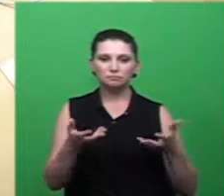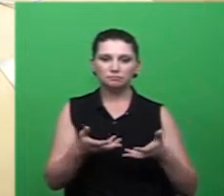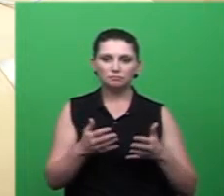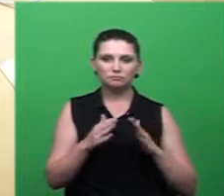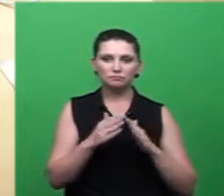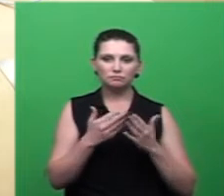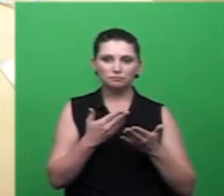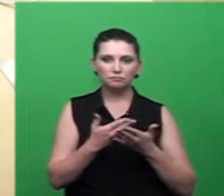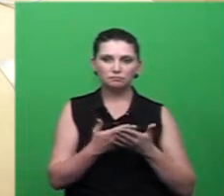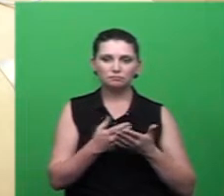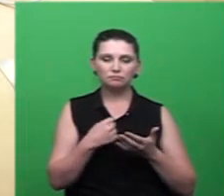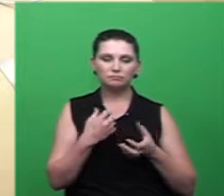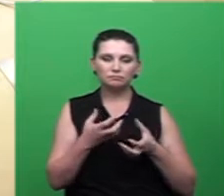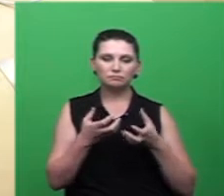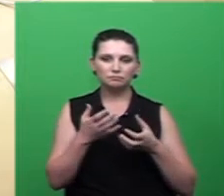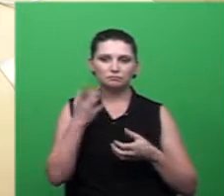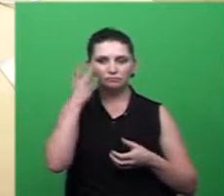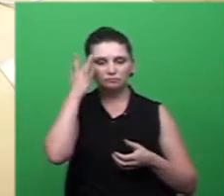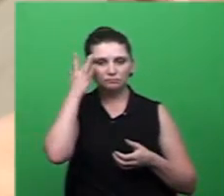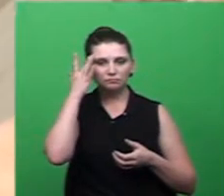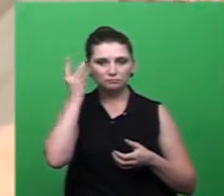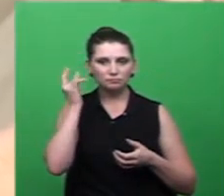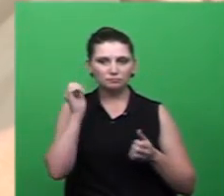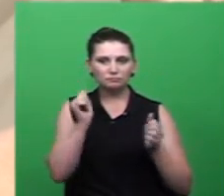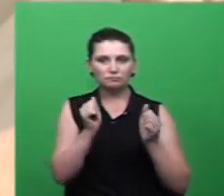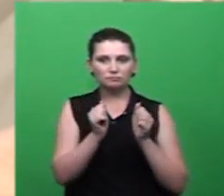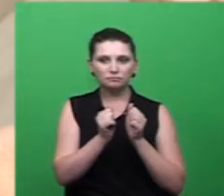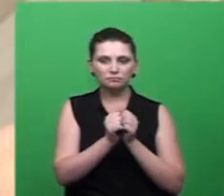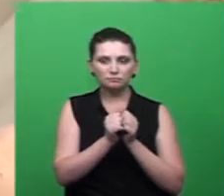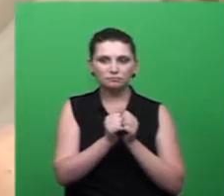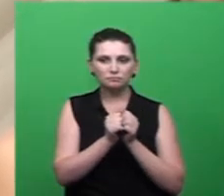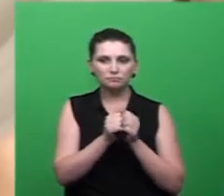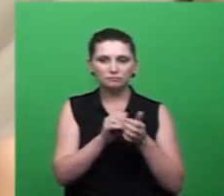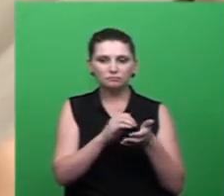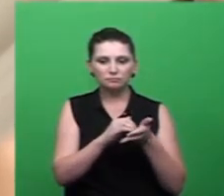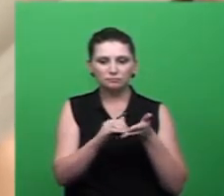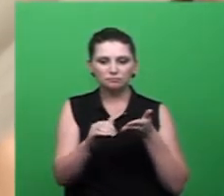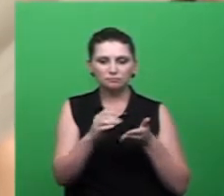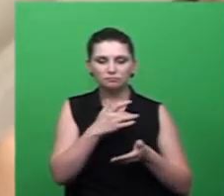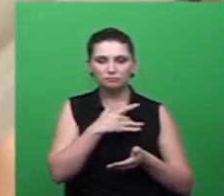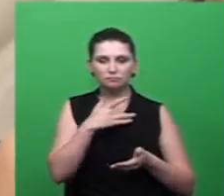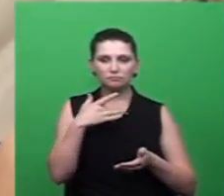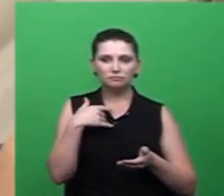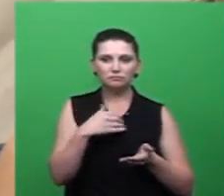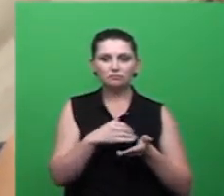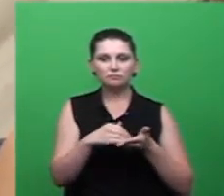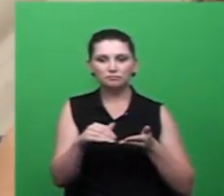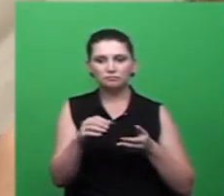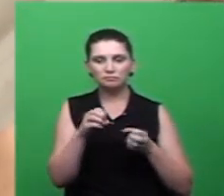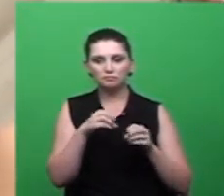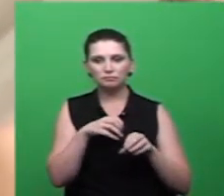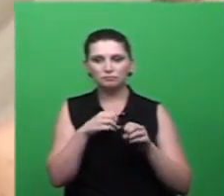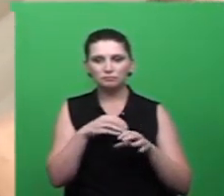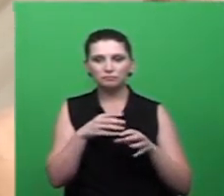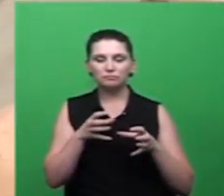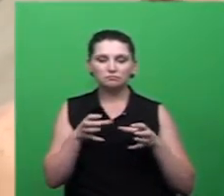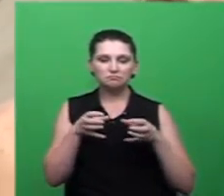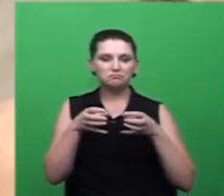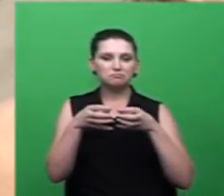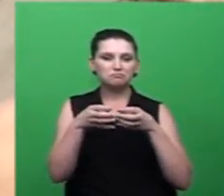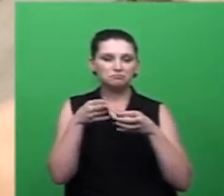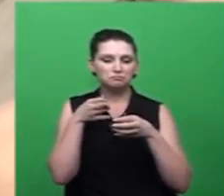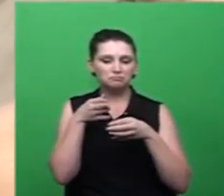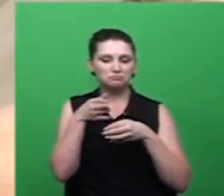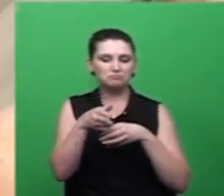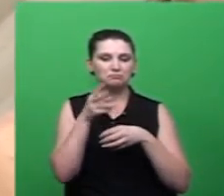de amanhã juntamente com Rosemar e a Cristiane da vigilância e em loco averiguar essa situação e tomar as